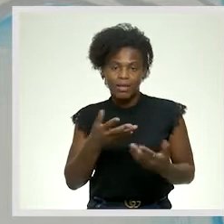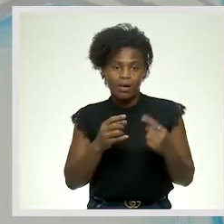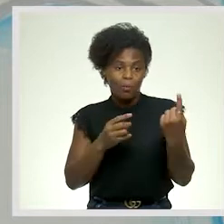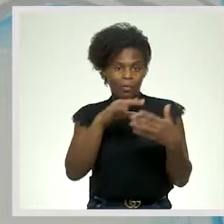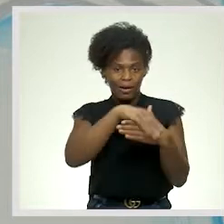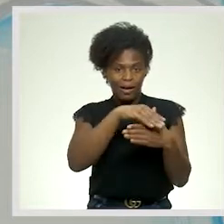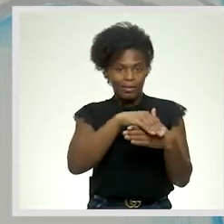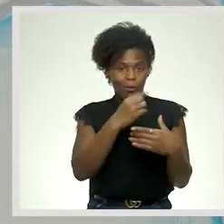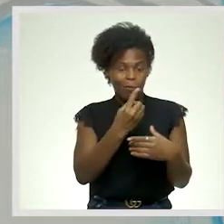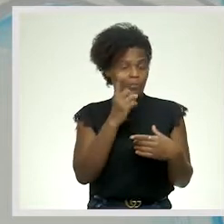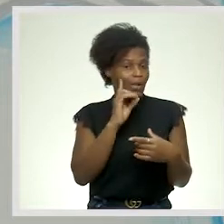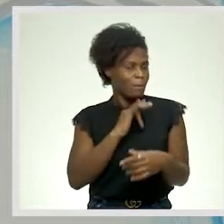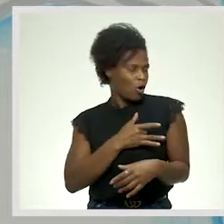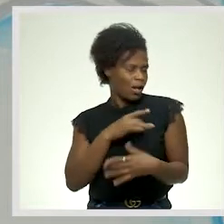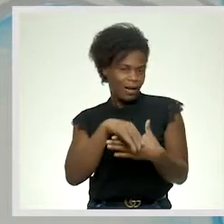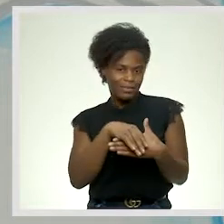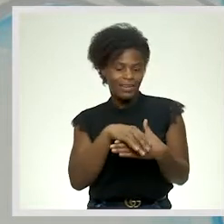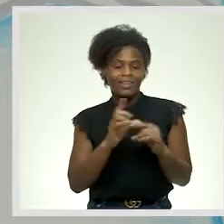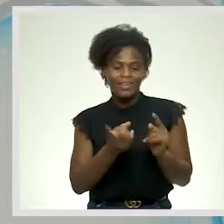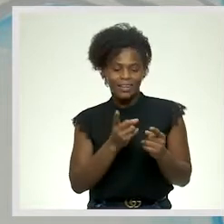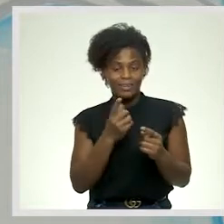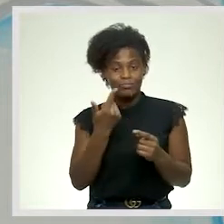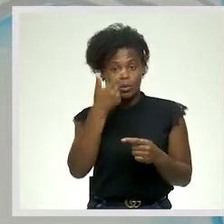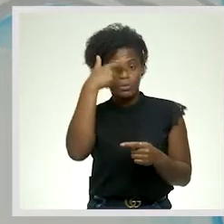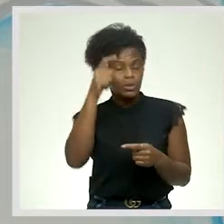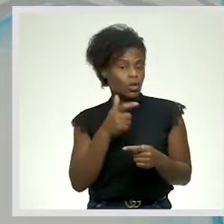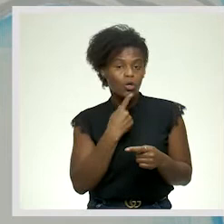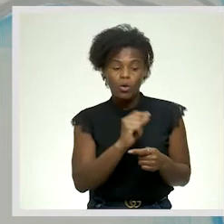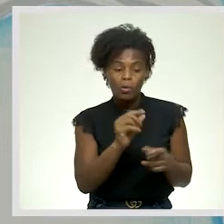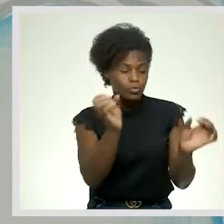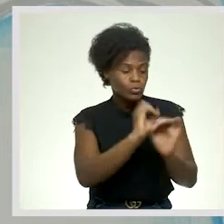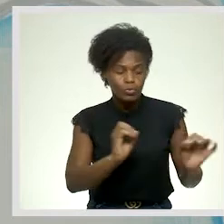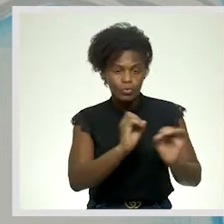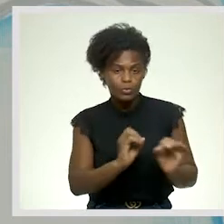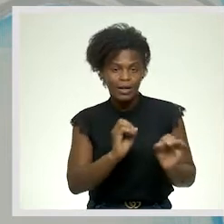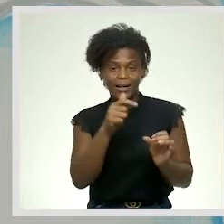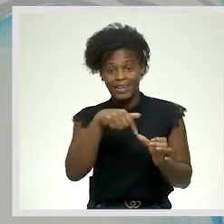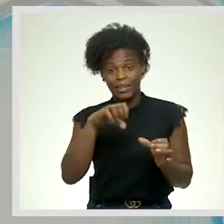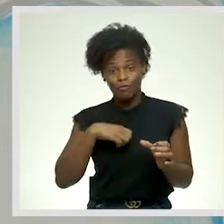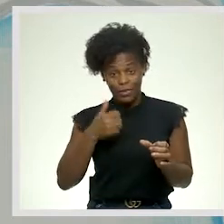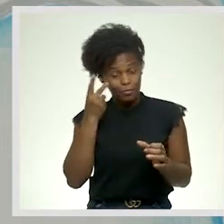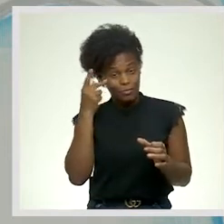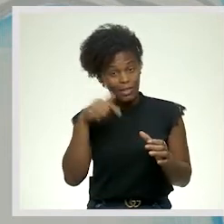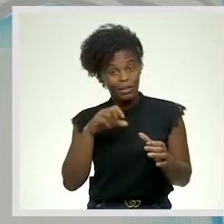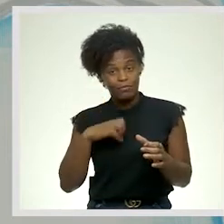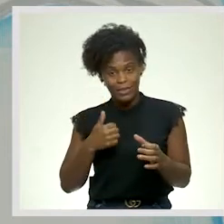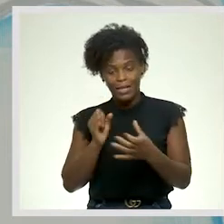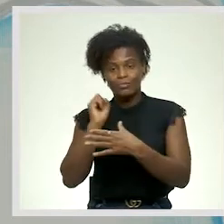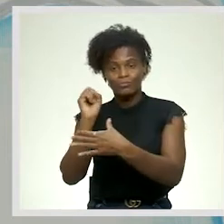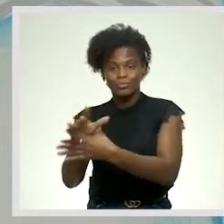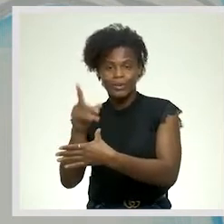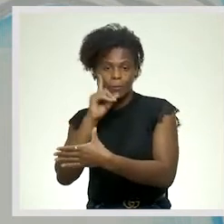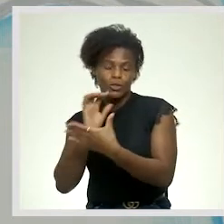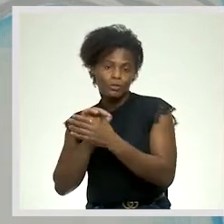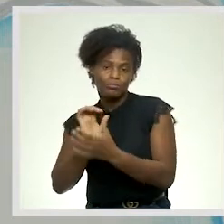carta de amor que era escrita por um autor anónimo, por sinal, em Cabo Verde, dirigindo-se à sua